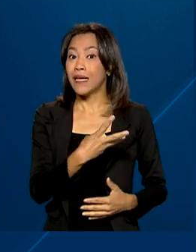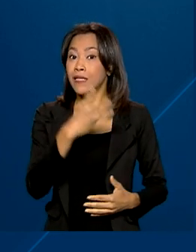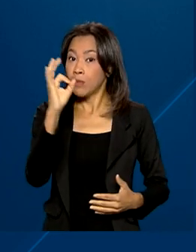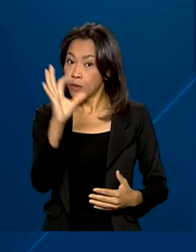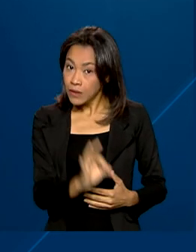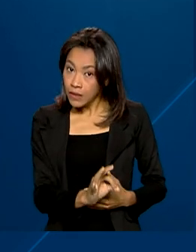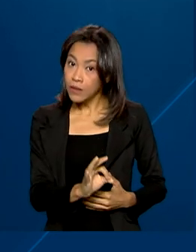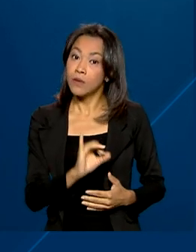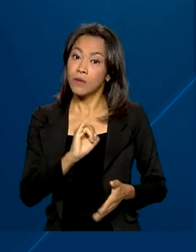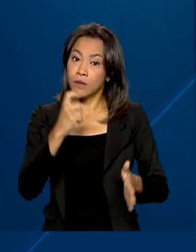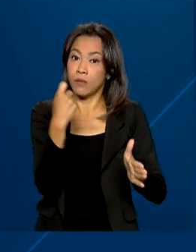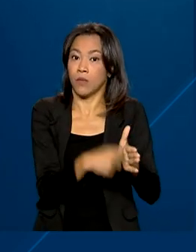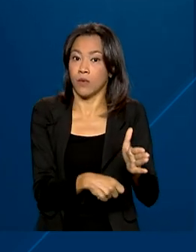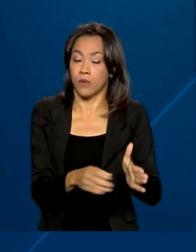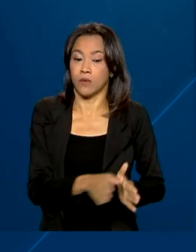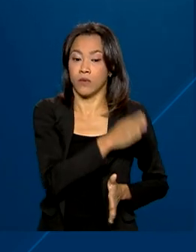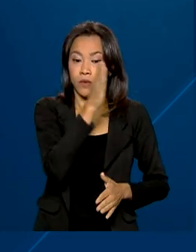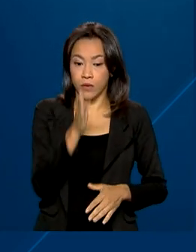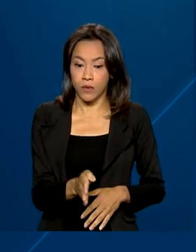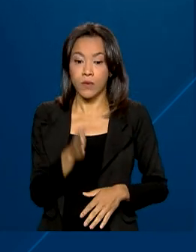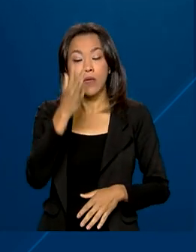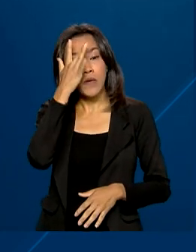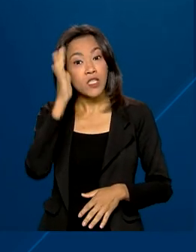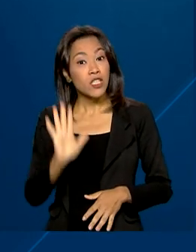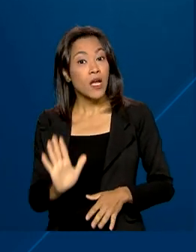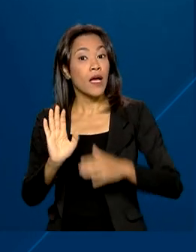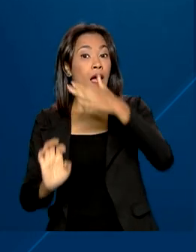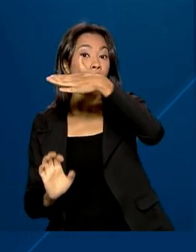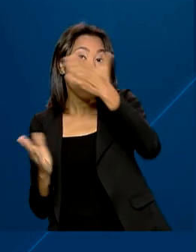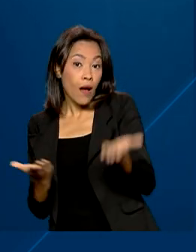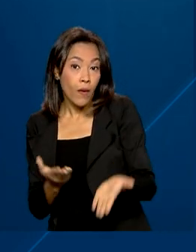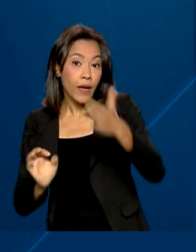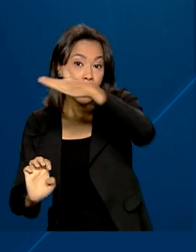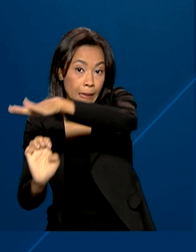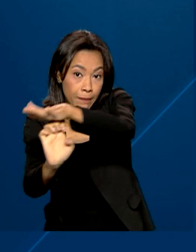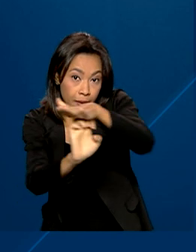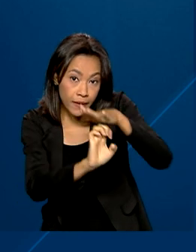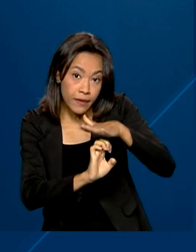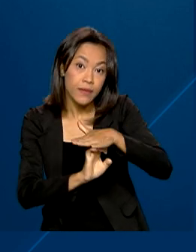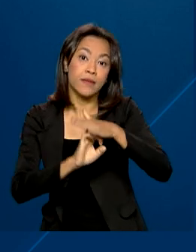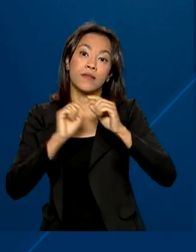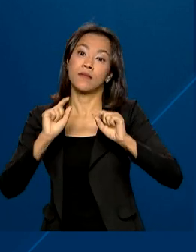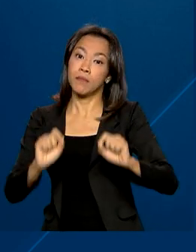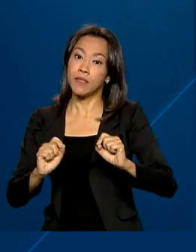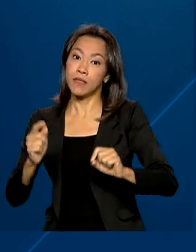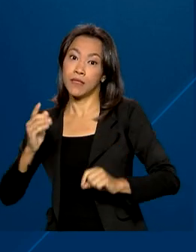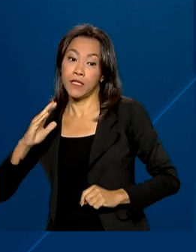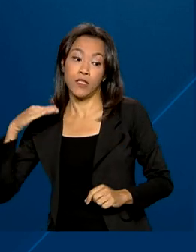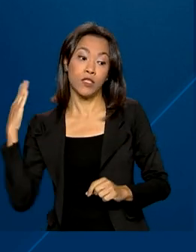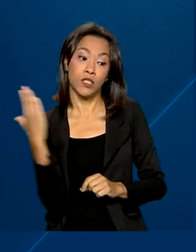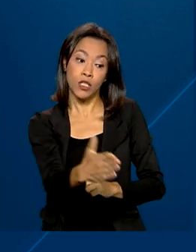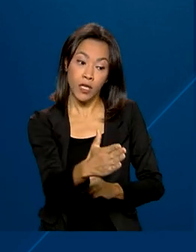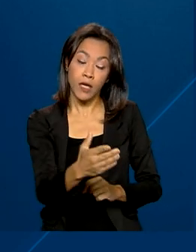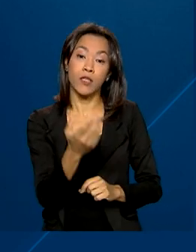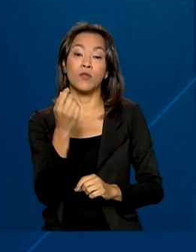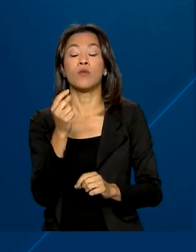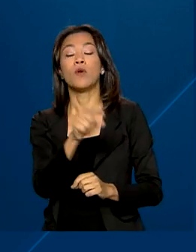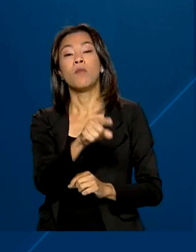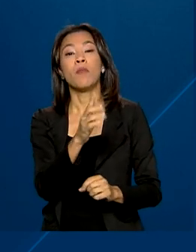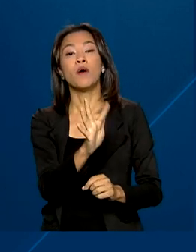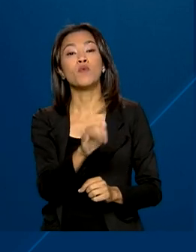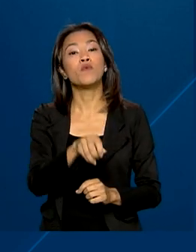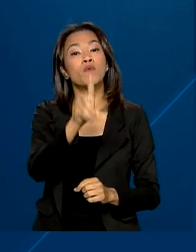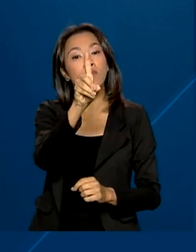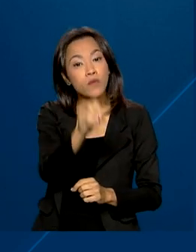imposto devido. Já no caso de pessoas jurídicas, a doação deve ser feita direto para o fundo da pessoa idosa e